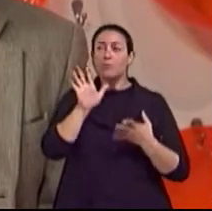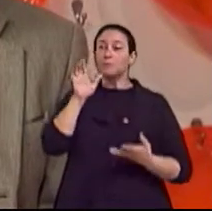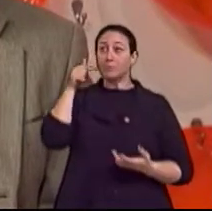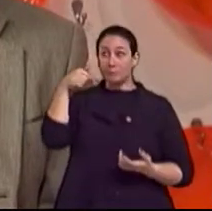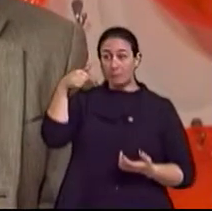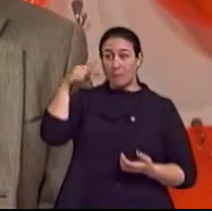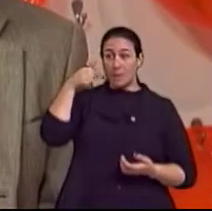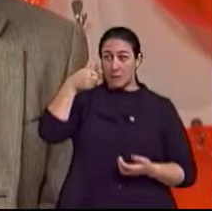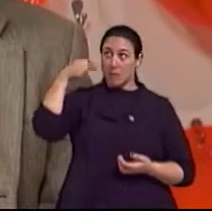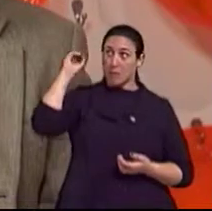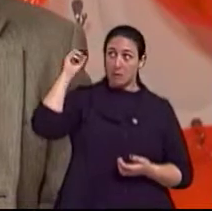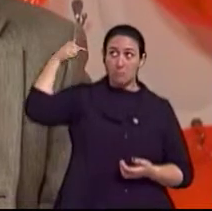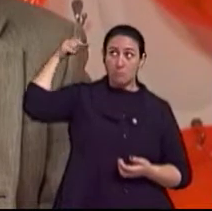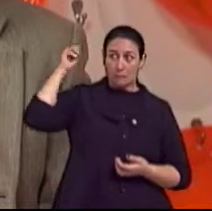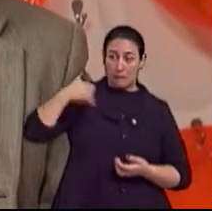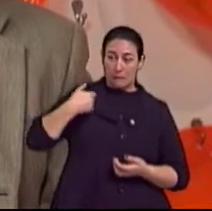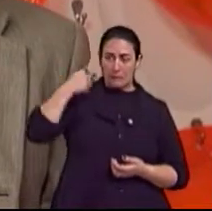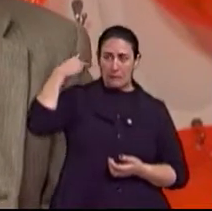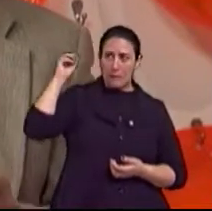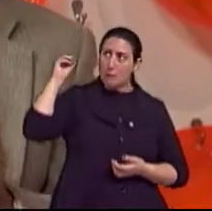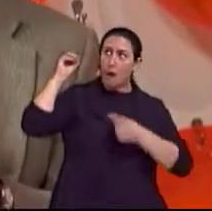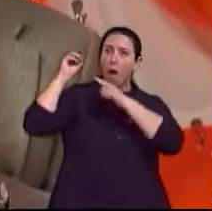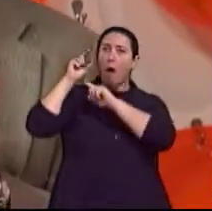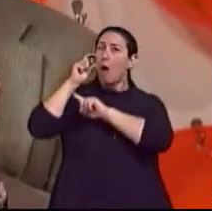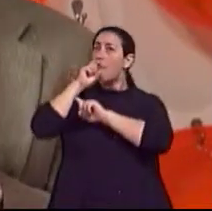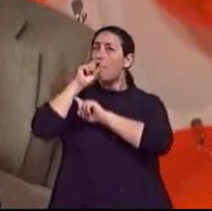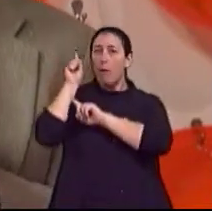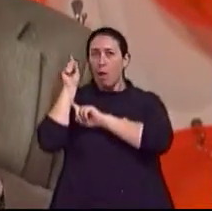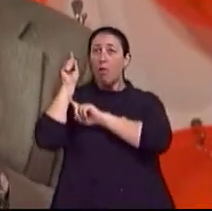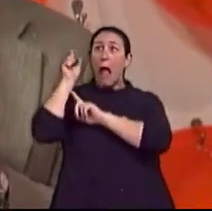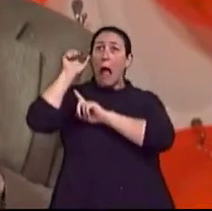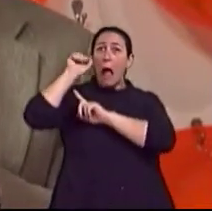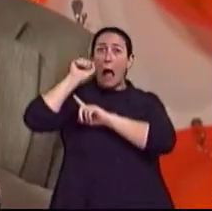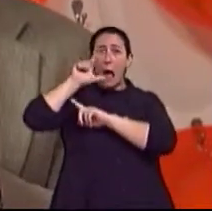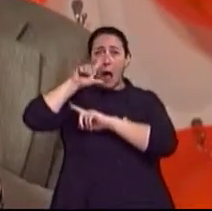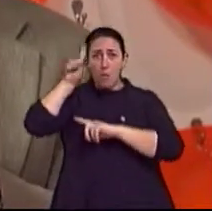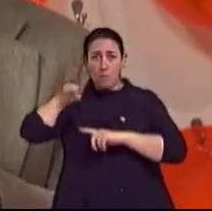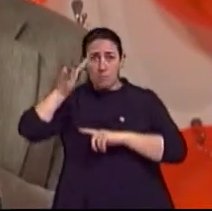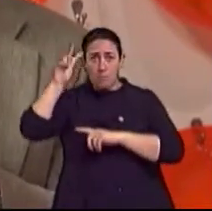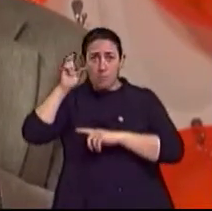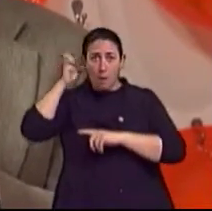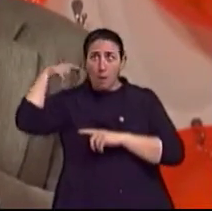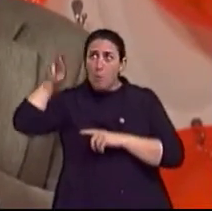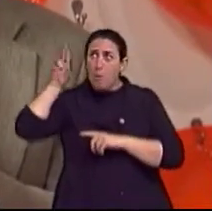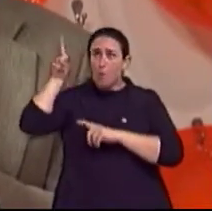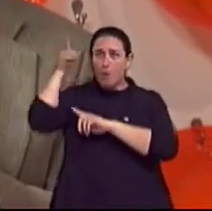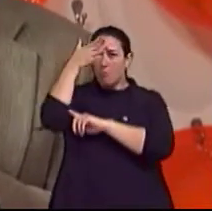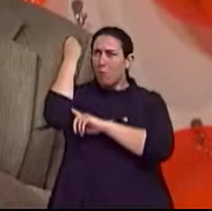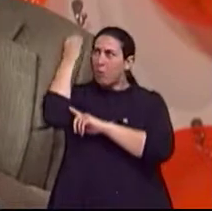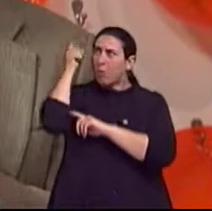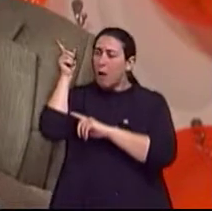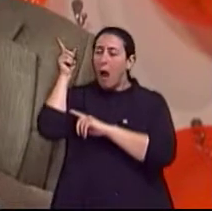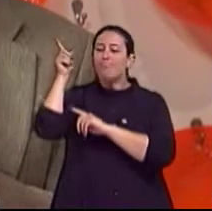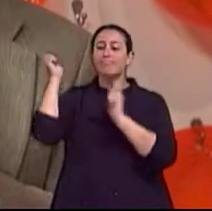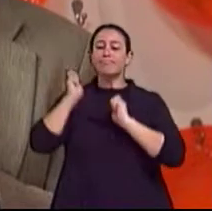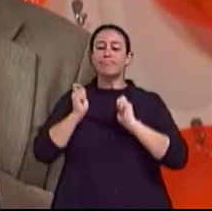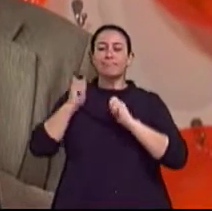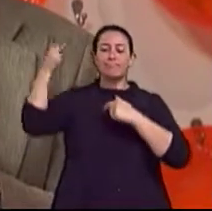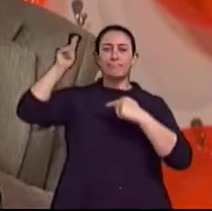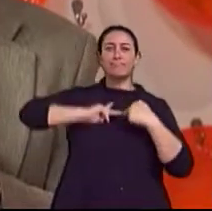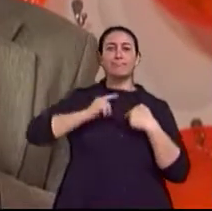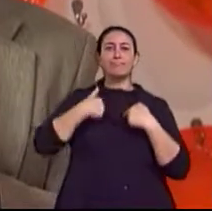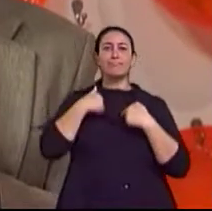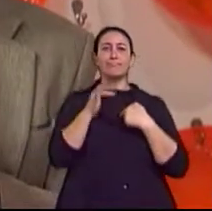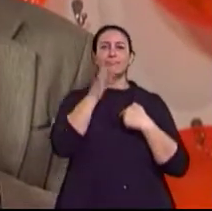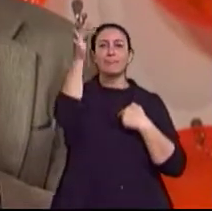para cerca de 4, 5 vezes, né? Então, a genética, ela tem um papel importante no desenvolvimento da doença de